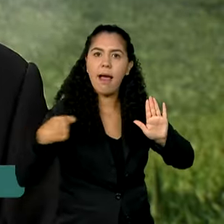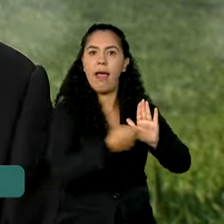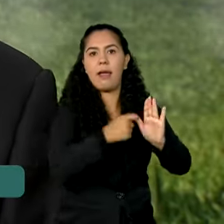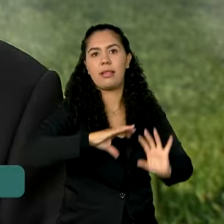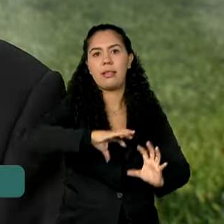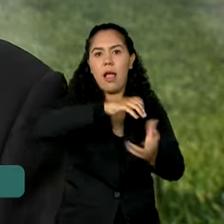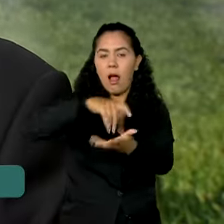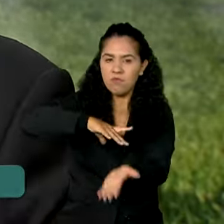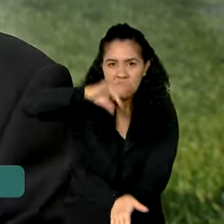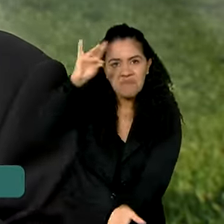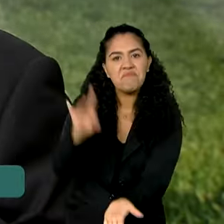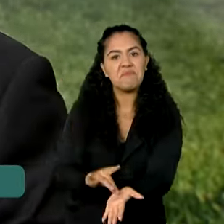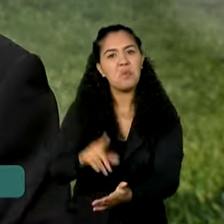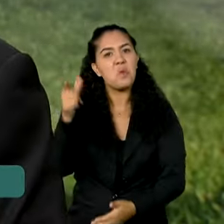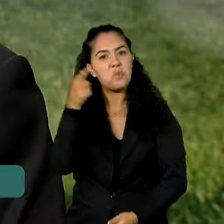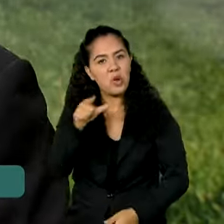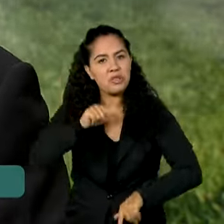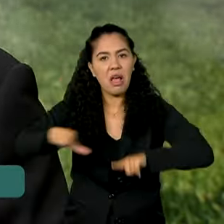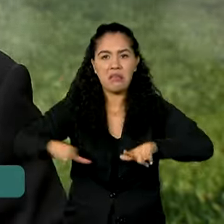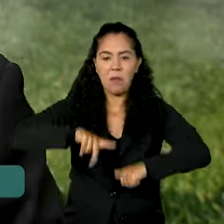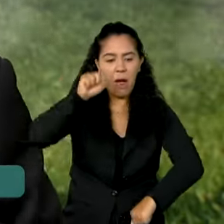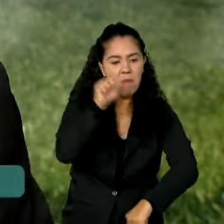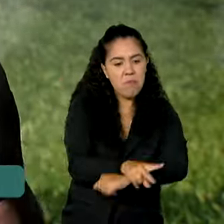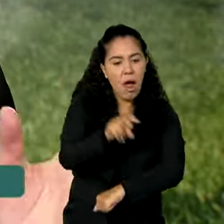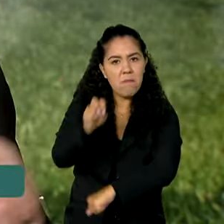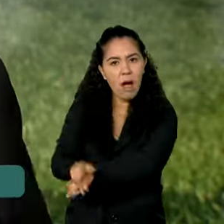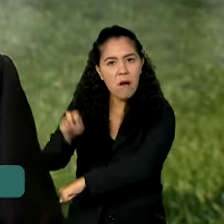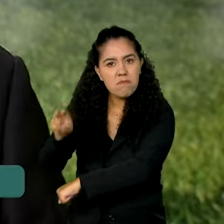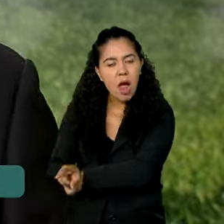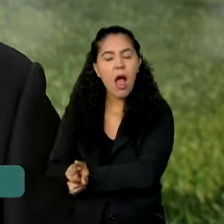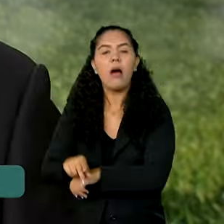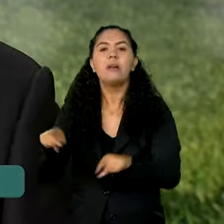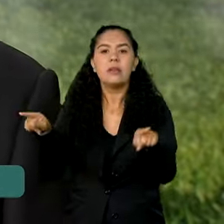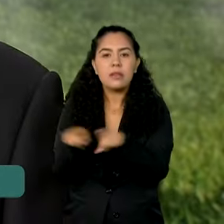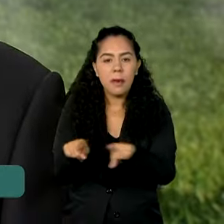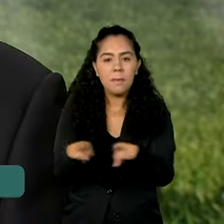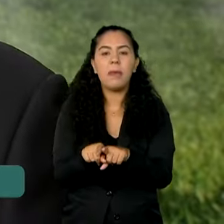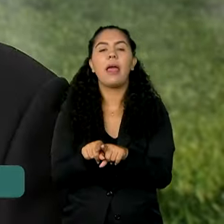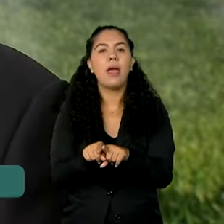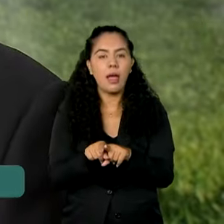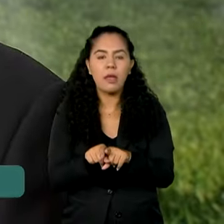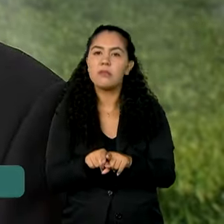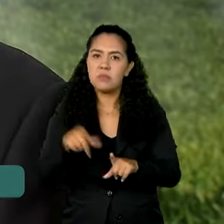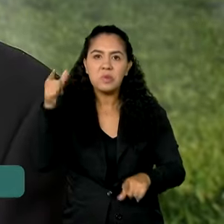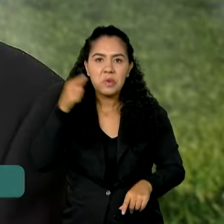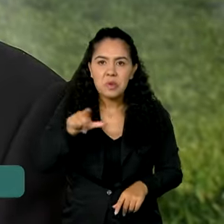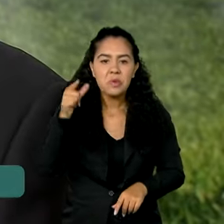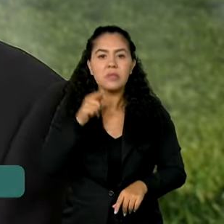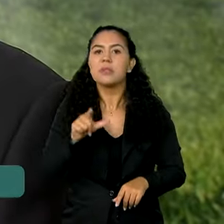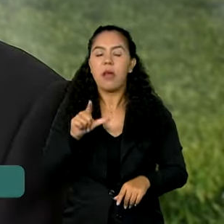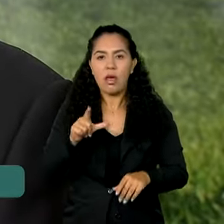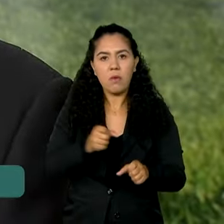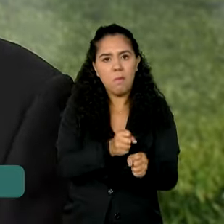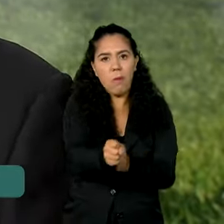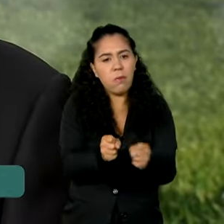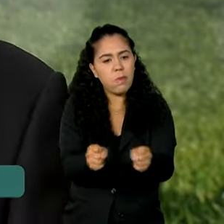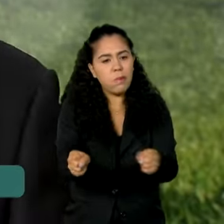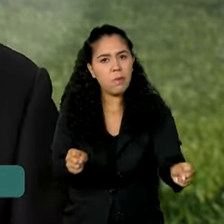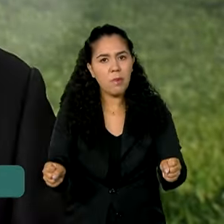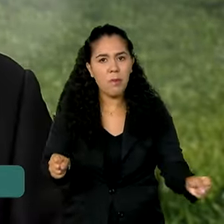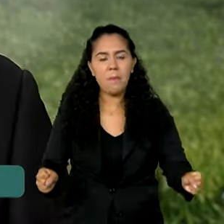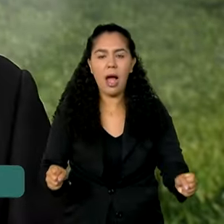resultado, que gera emprego e aí estão os números da geração de emprego, déficit já de colaboradores para várias empresas brasileiras,